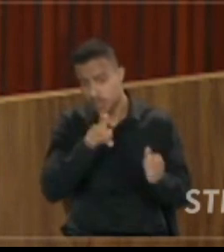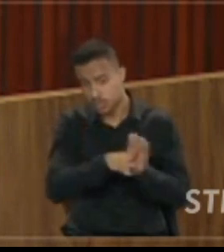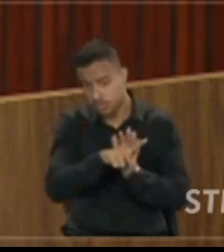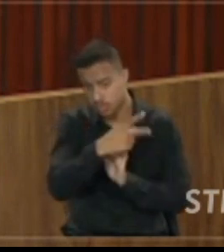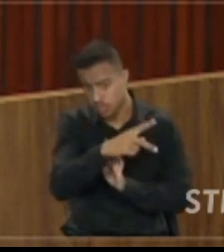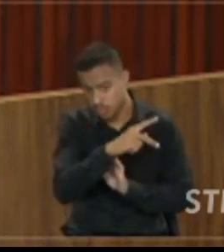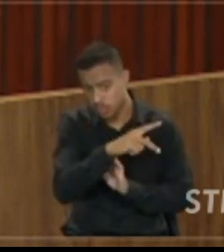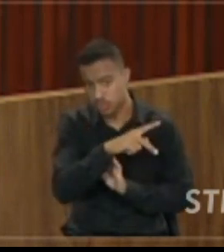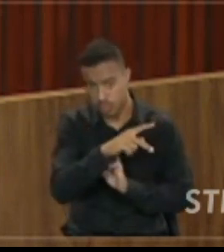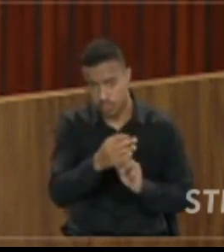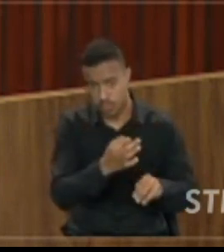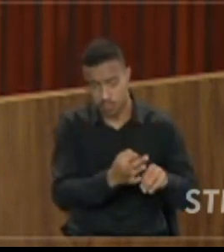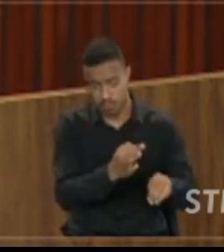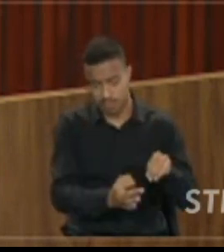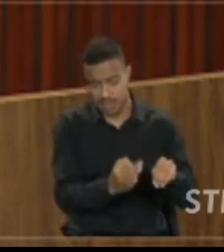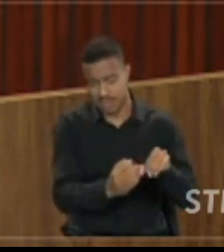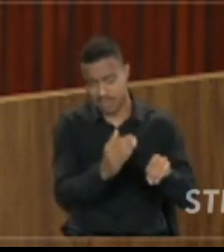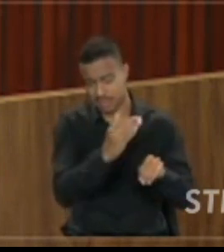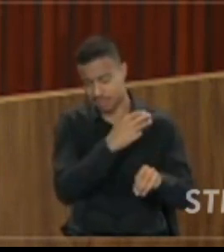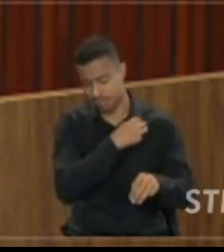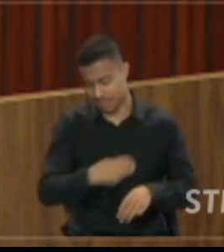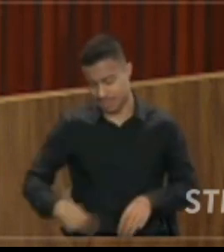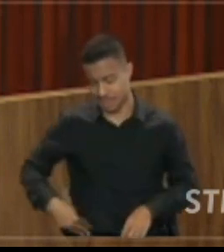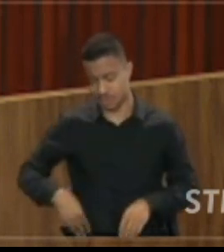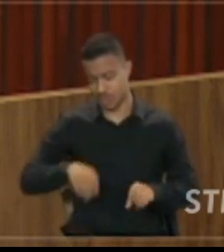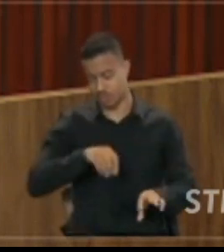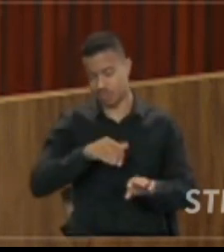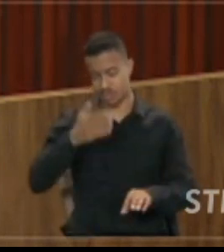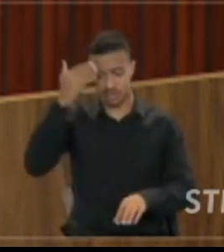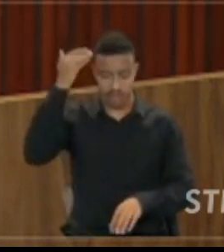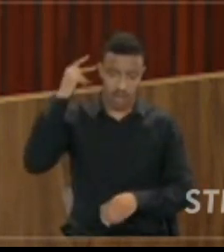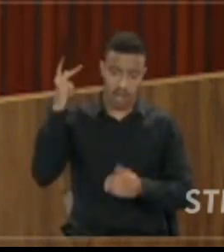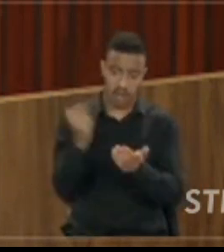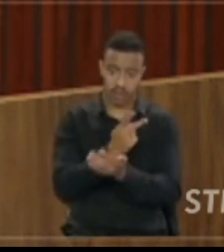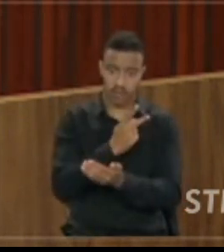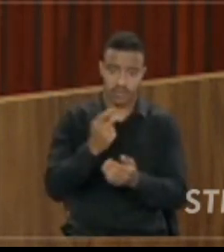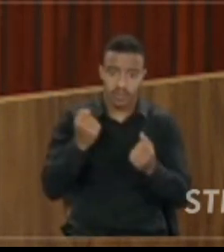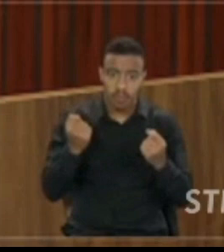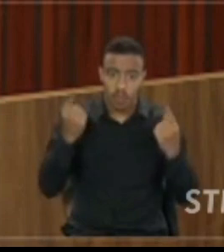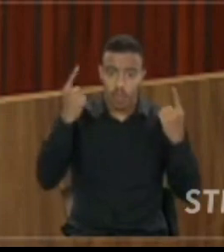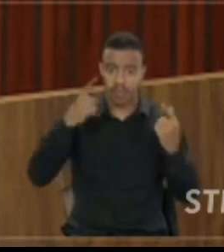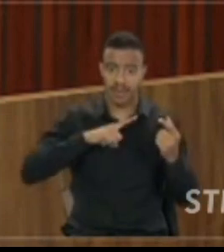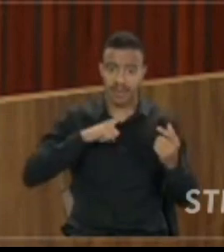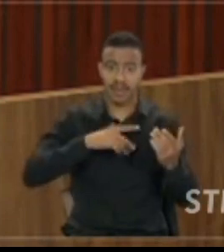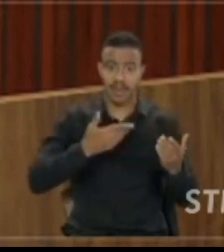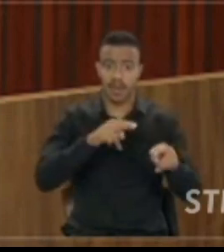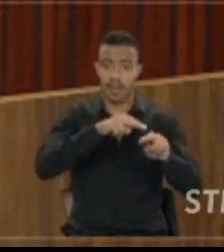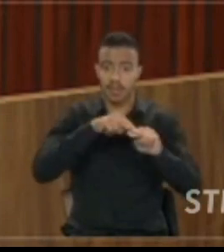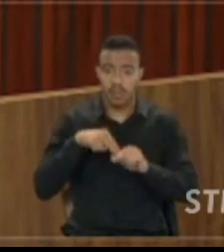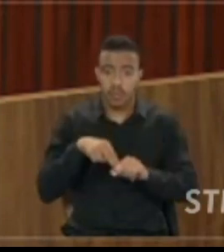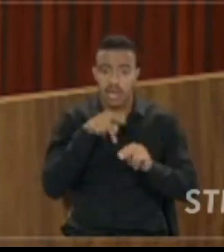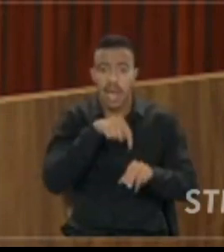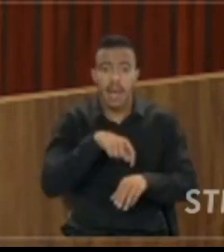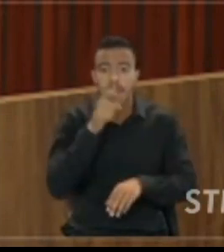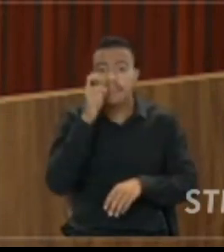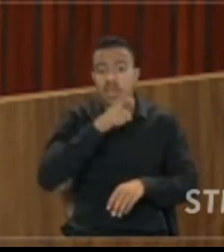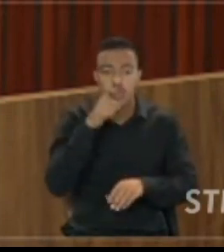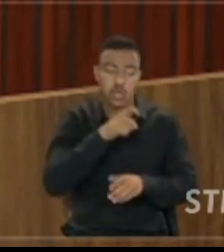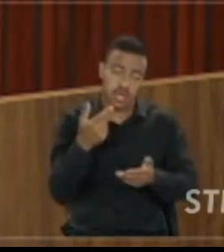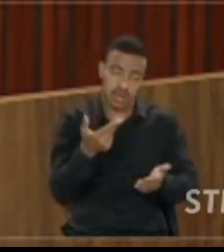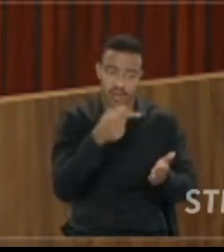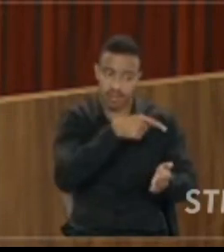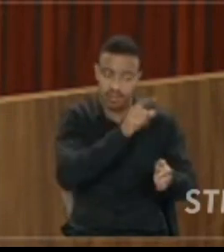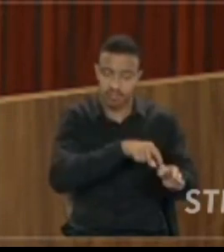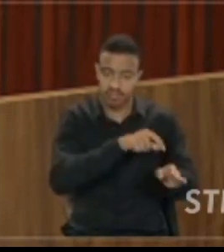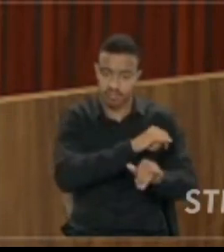ministro, então, da Educação, Fernando Haddad, envolvendo aquela polêmica e no final eles recuaram nessa iniciativa. E é por isso que é mentira dizer que houve distribuição,